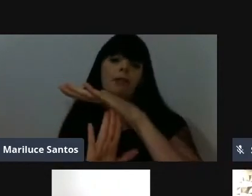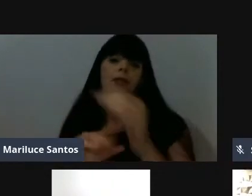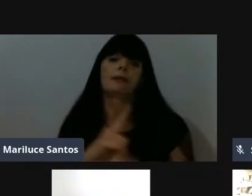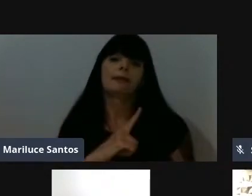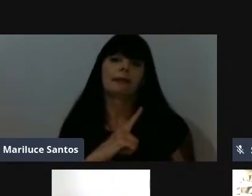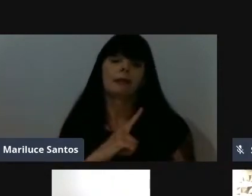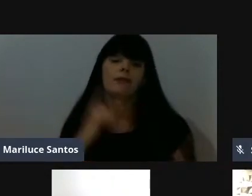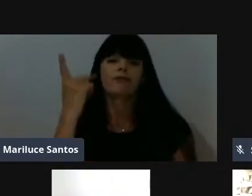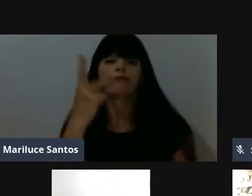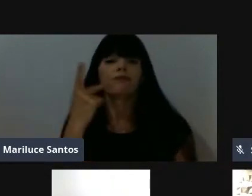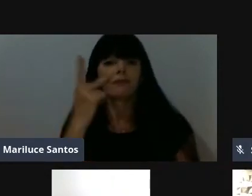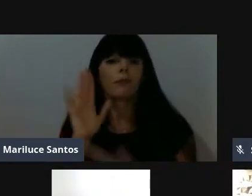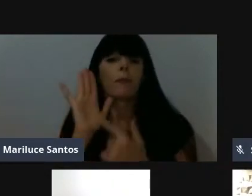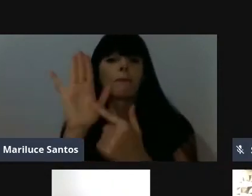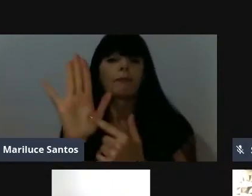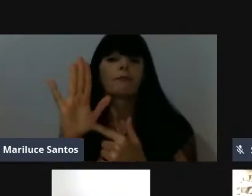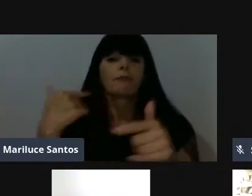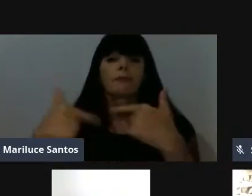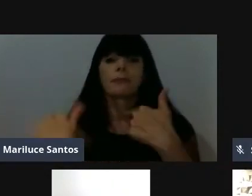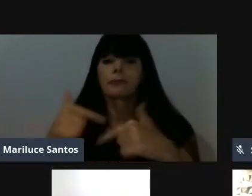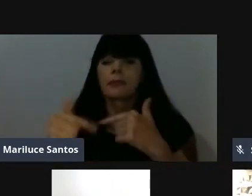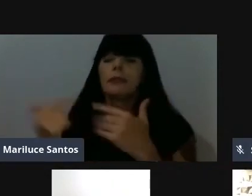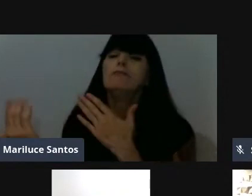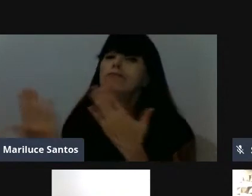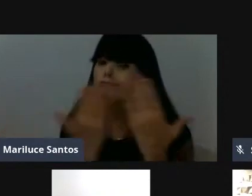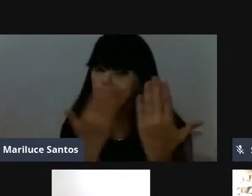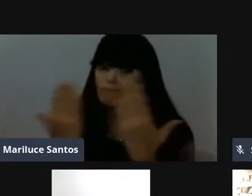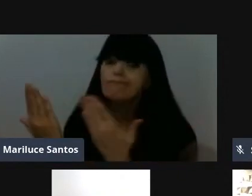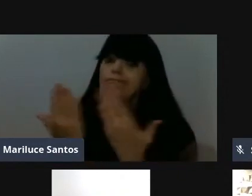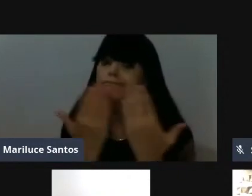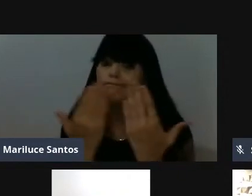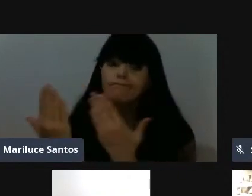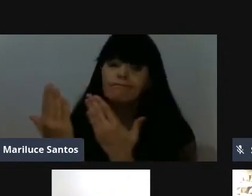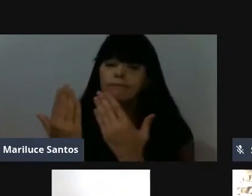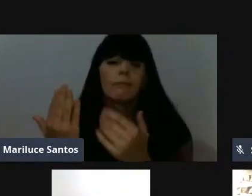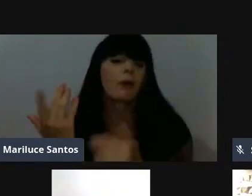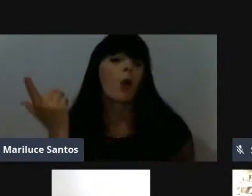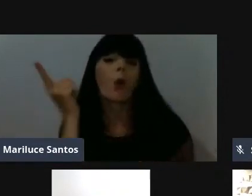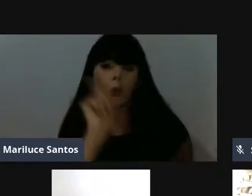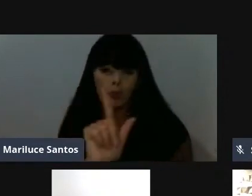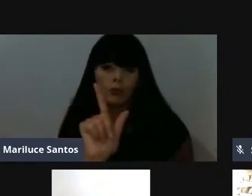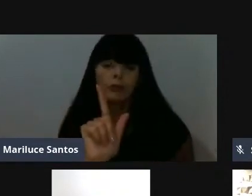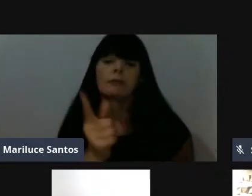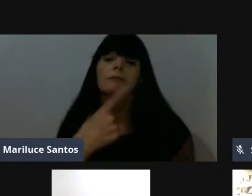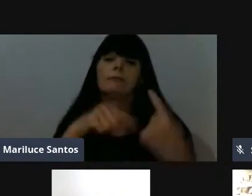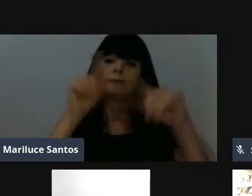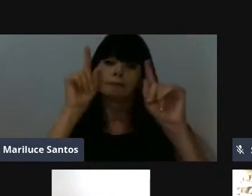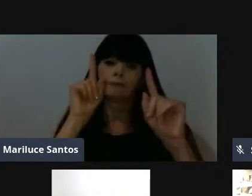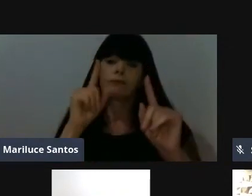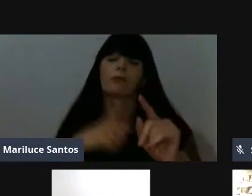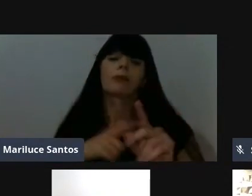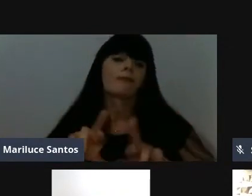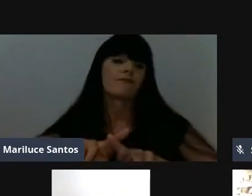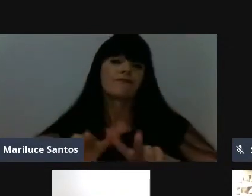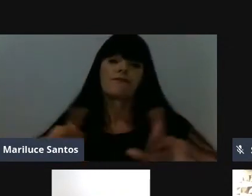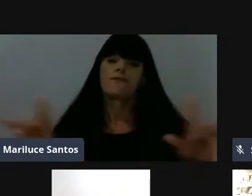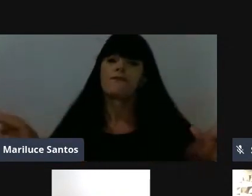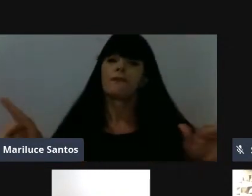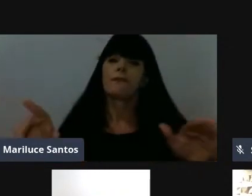vereador querer mostrar trabalho, ele tem que estudar muito, porque senão ele não consegue produzir, eu tenho vários projetos de lei,